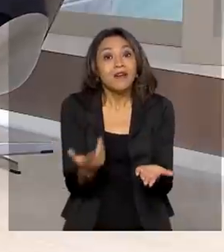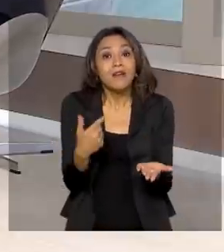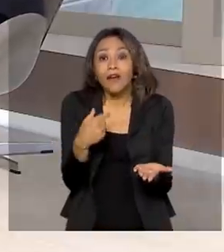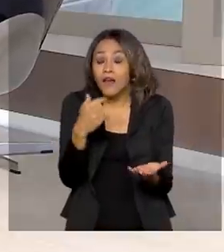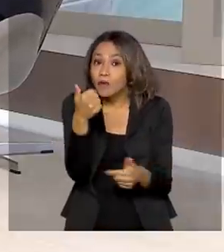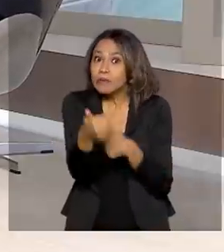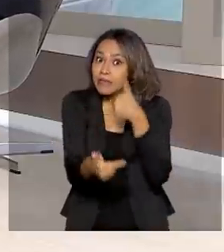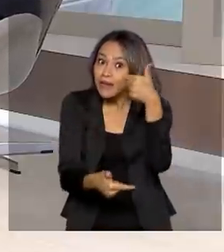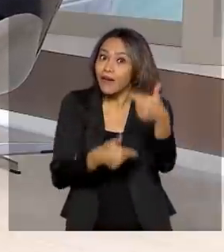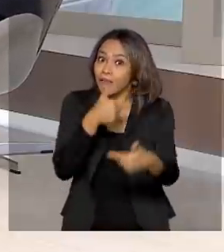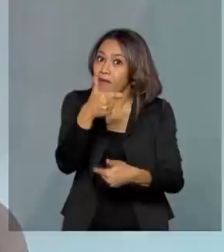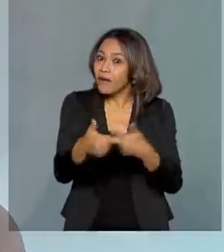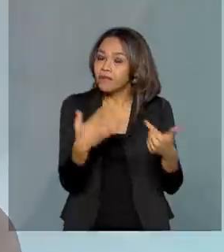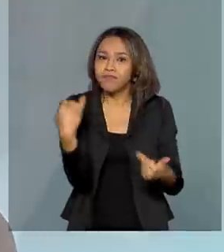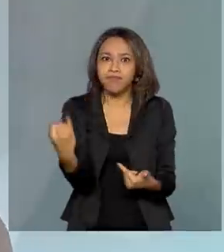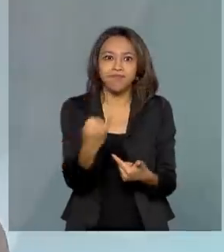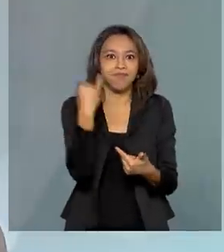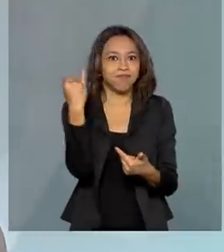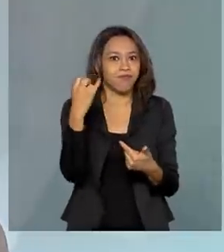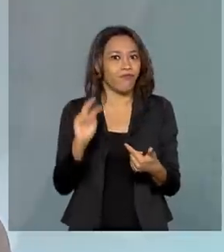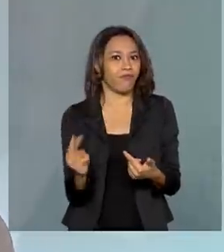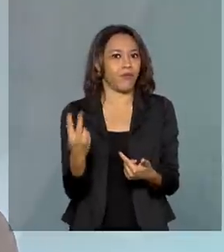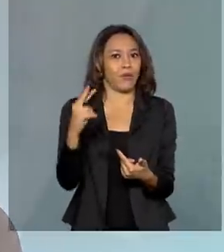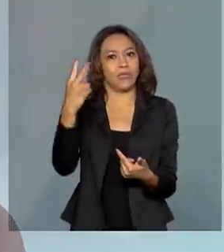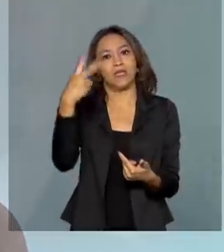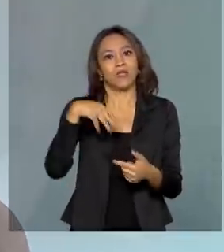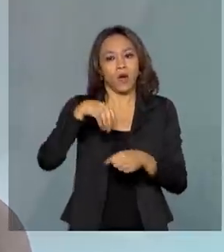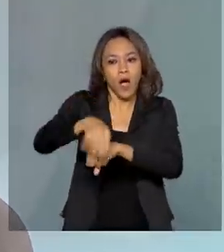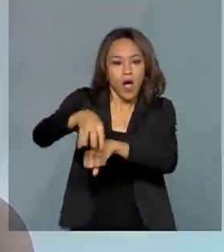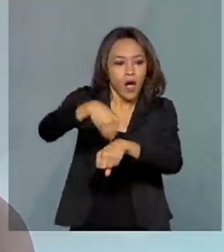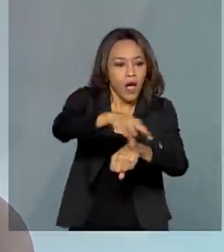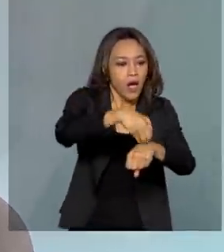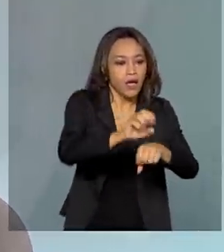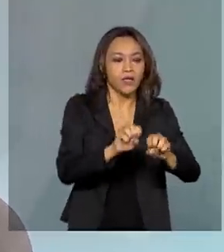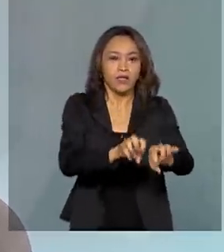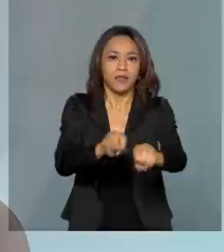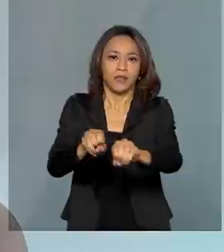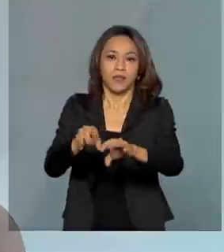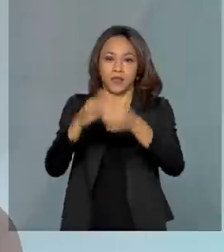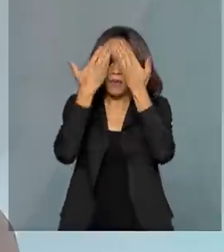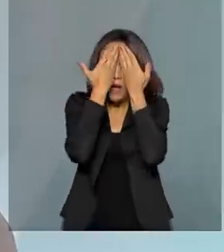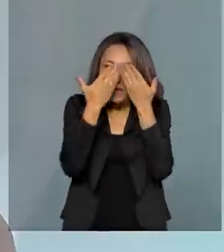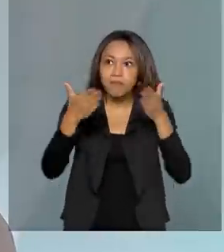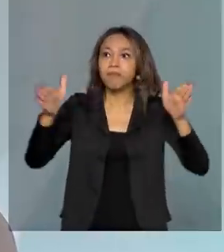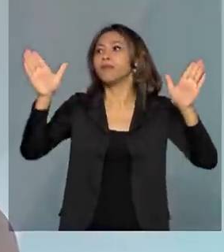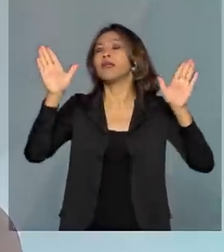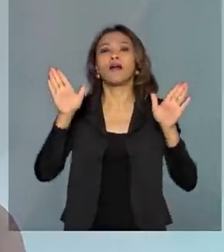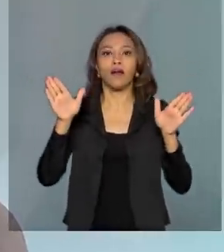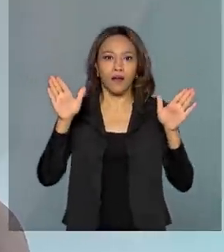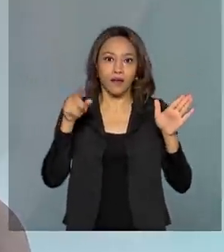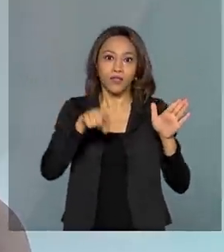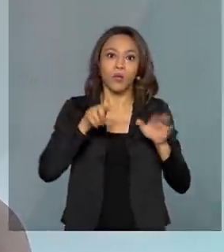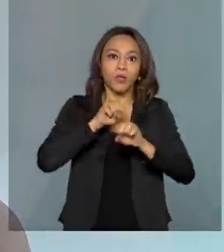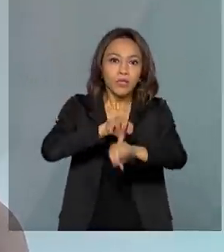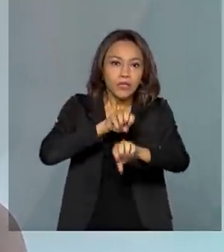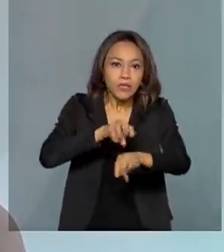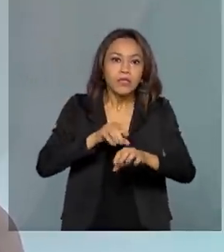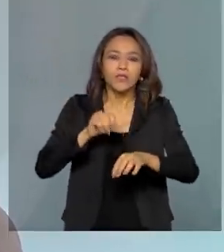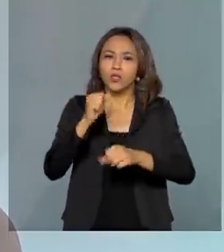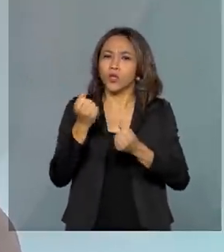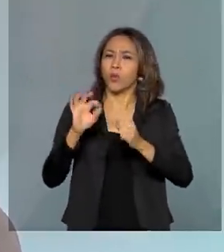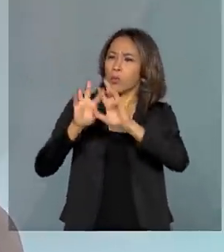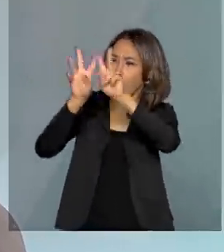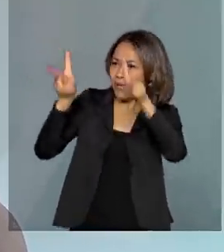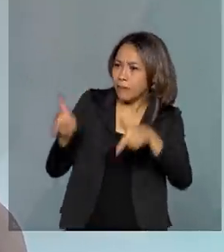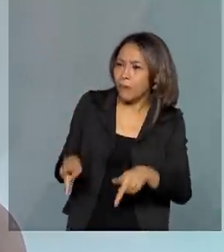um trabalho muito enriquecedor a educação patrimonial, de uma visão muito ampliada da educação patrimonial, do patrimônio, até do